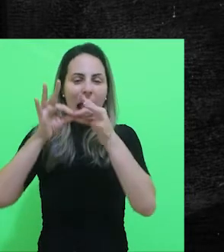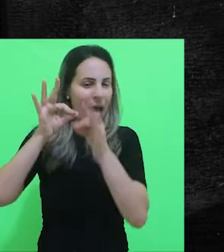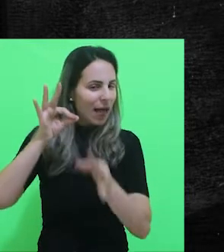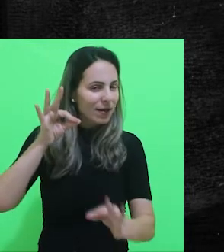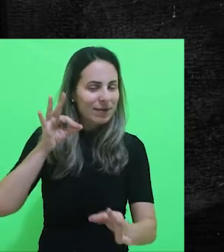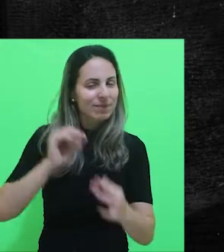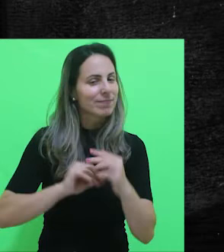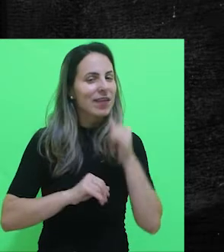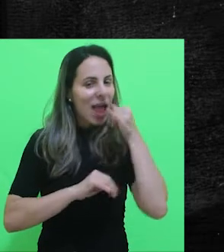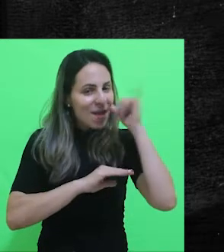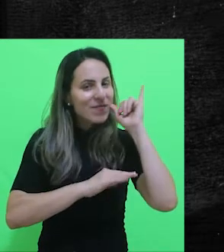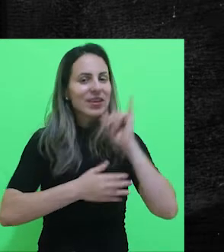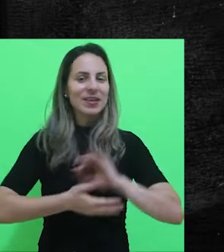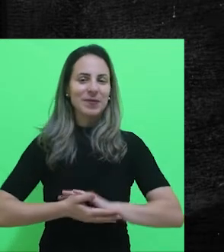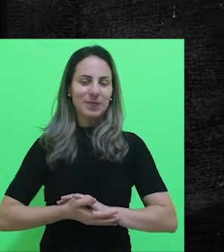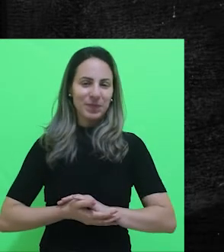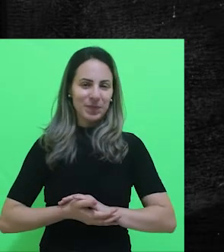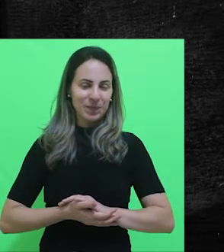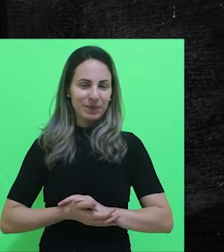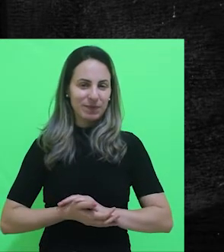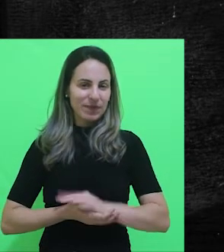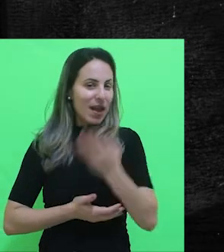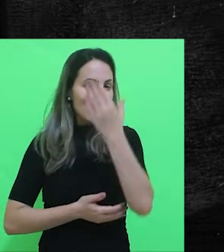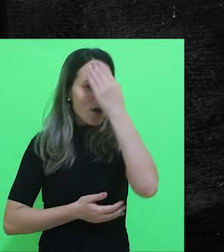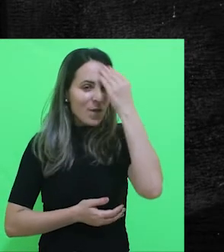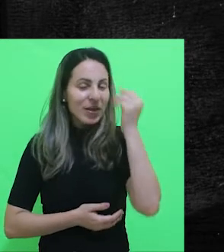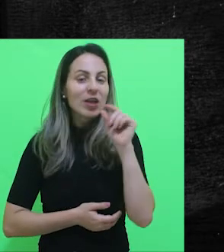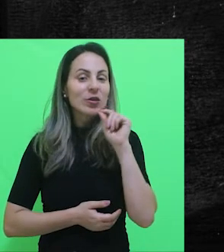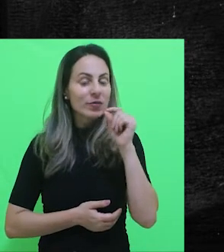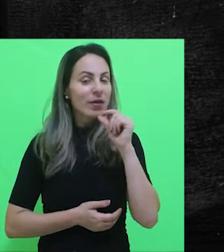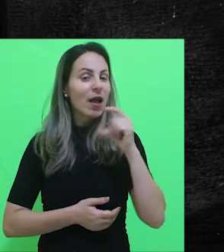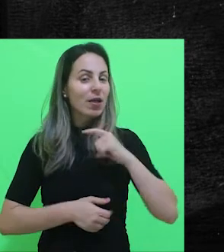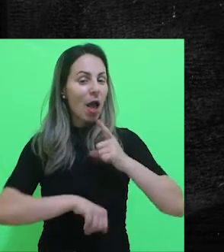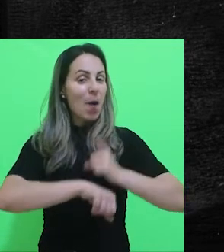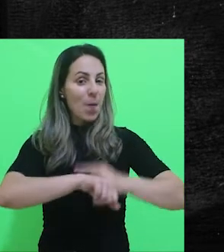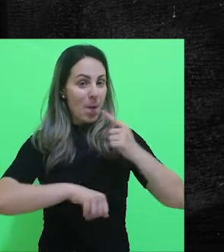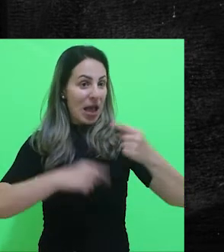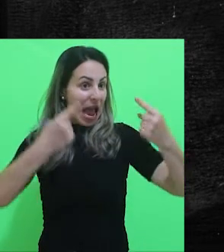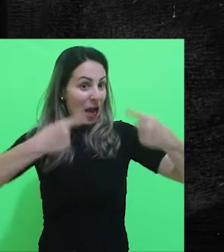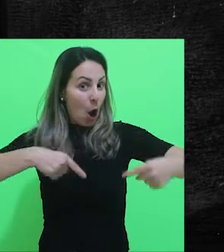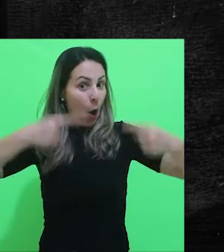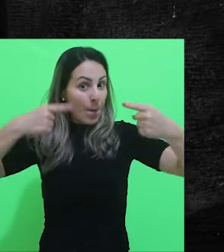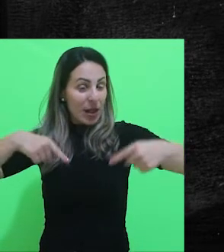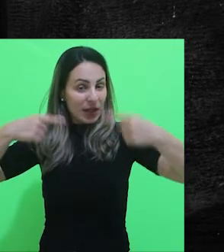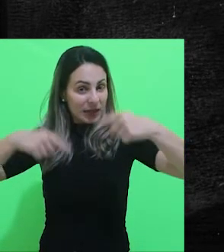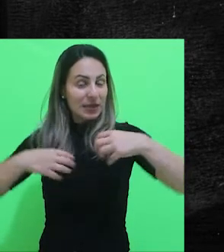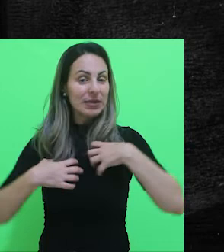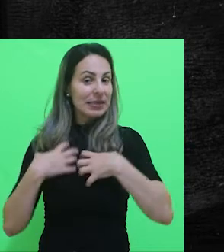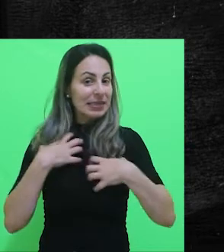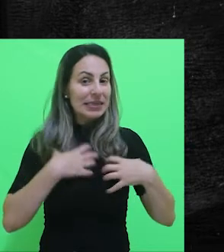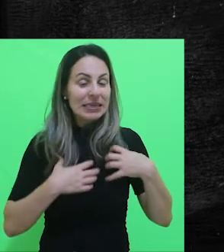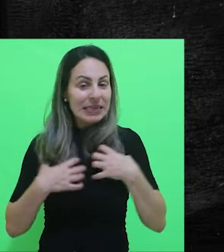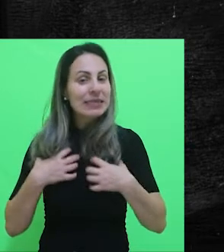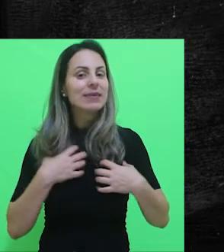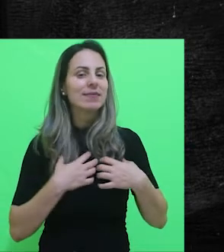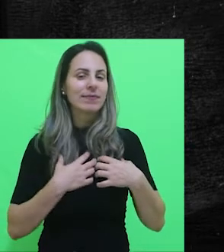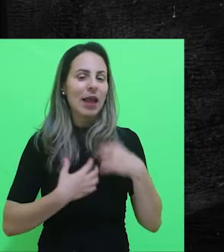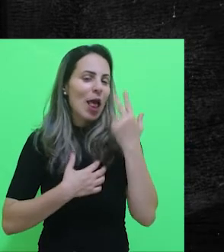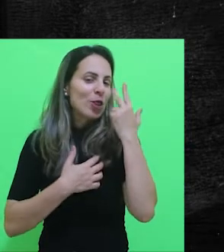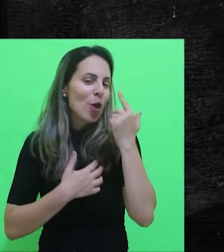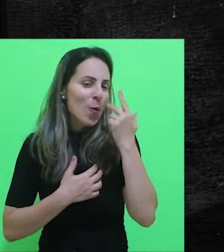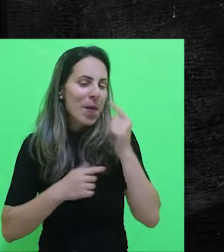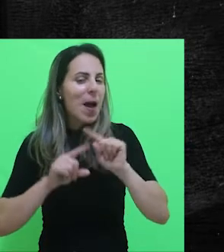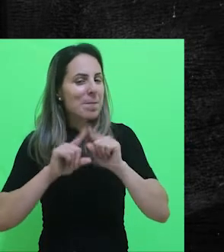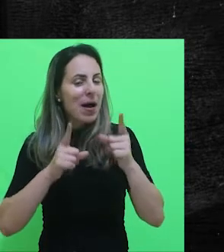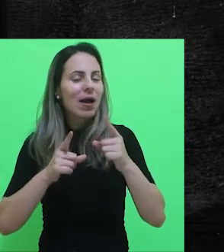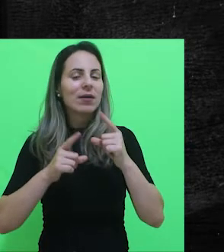a conversa. Não esqueçam desse clima de competição, não esqueçam do clima de ansiedade que vocês terão, mas